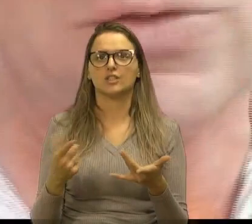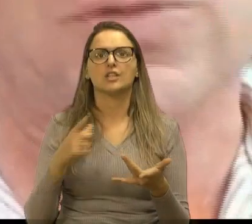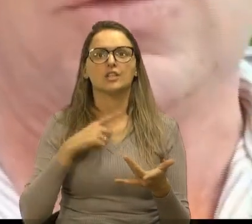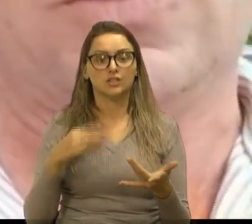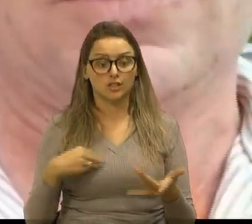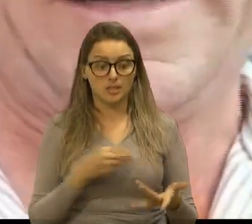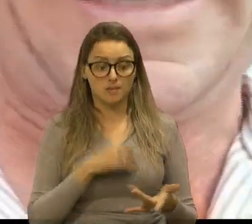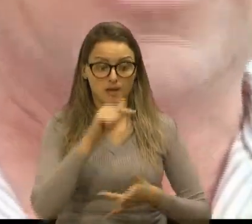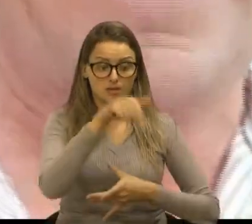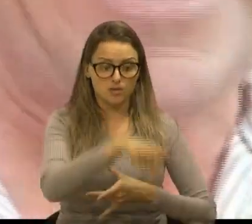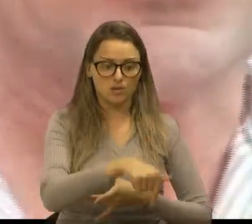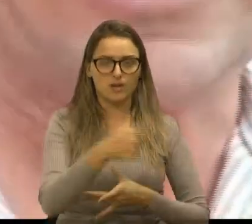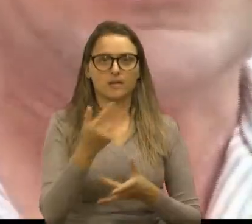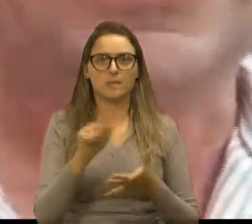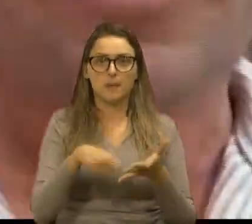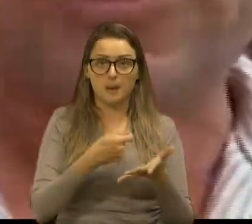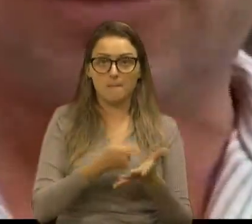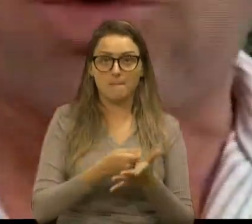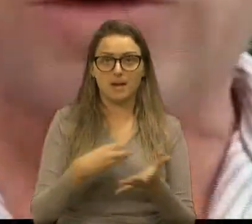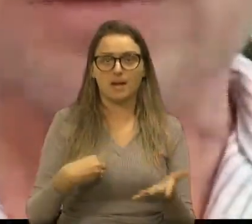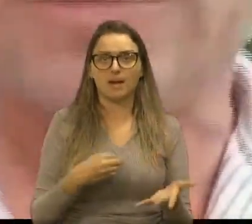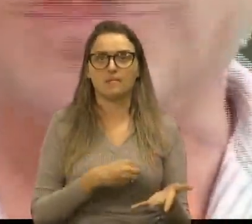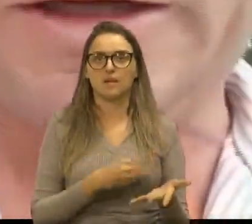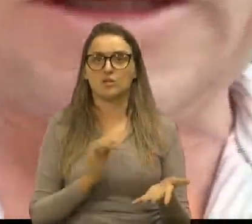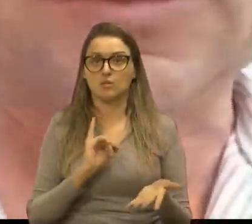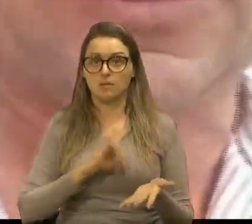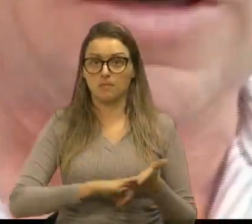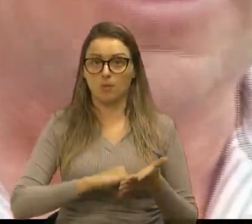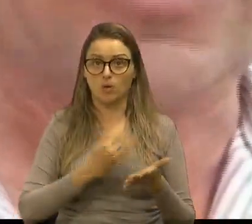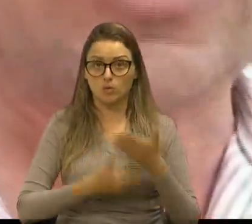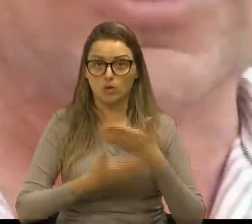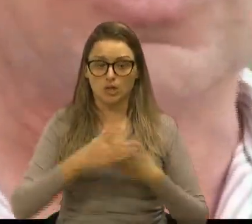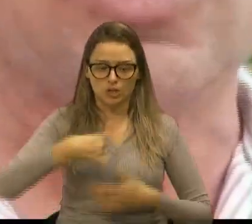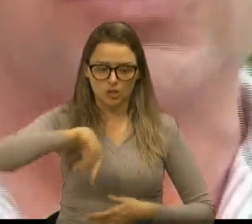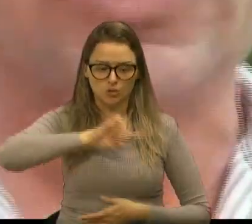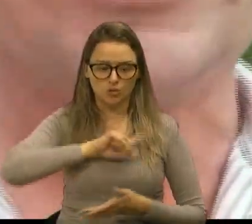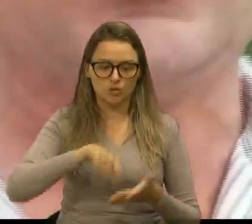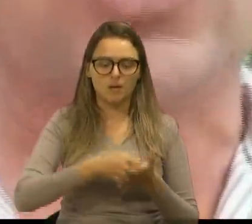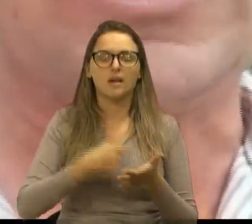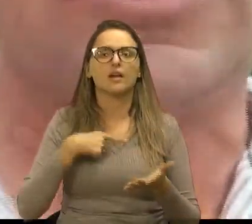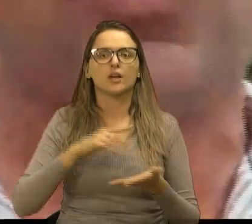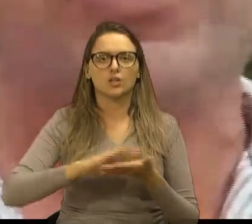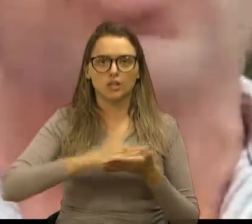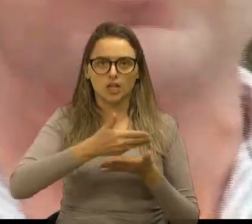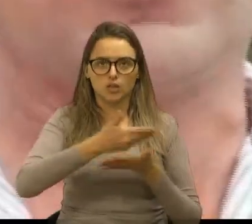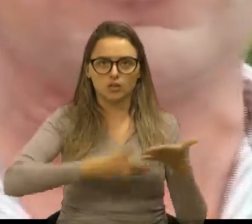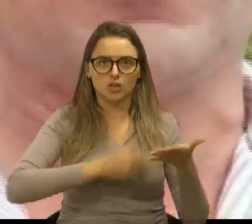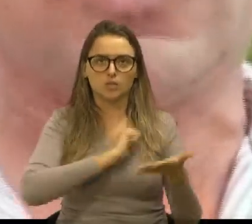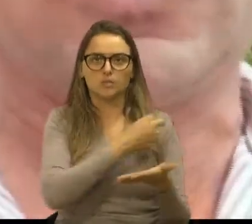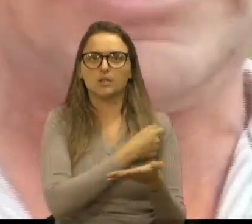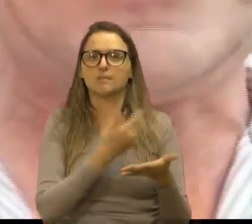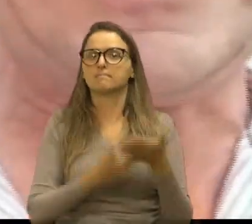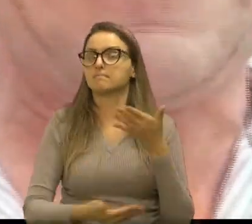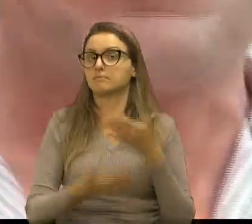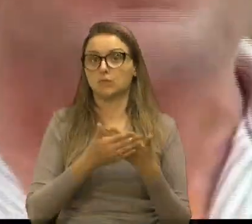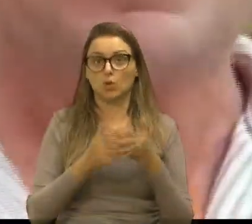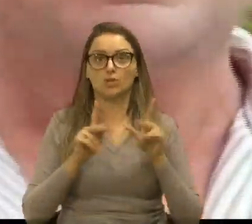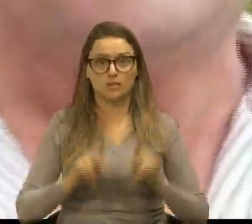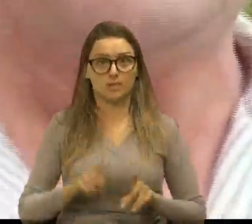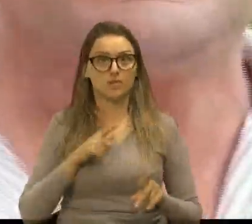aqui, pagar o médico, né? Pelos impostos que nós pagamos, que eu tenho talão de produtor, tenho nota, e não sou eu como todos os produtores,